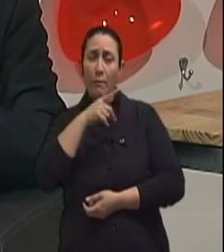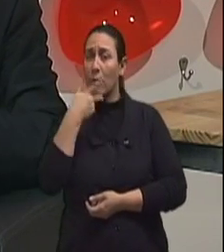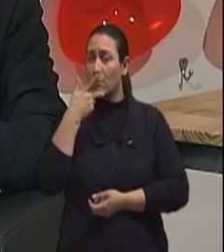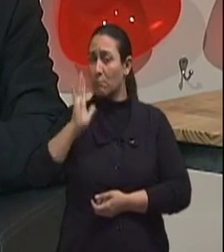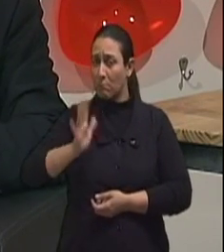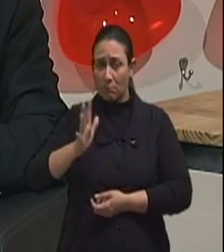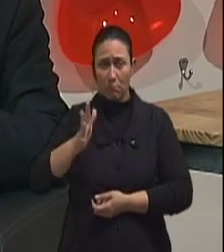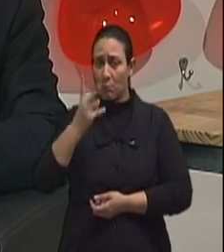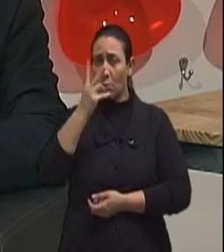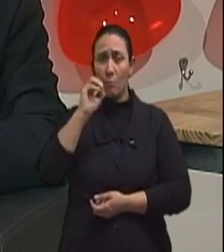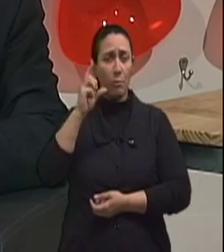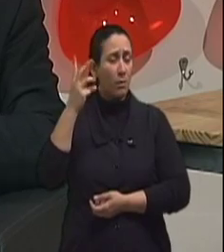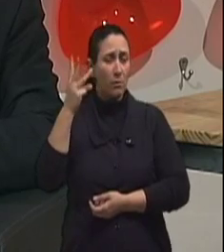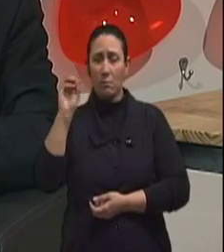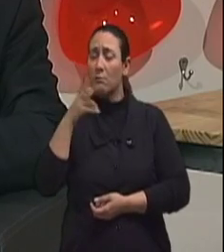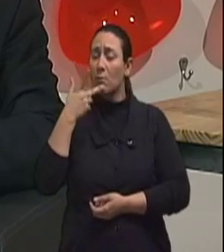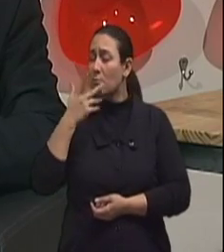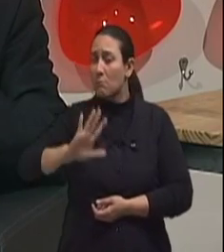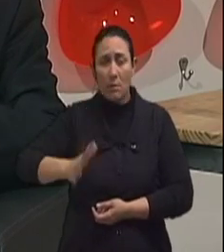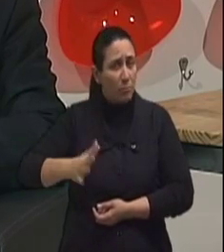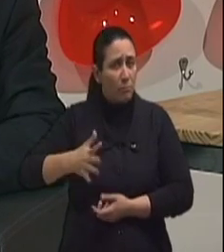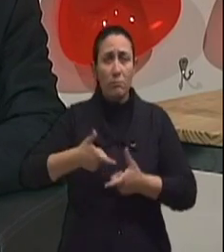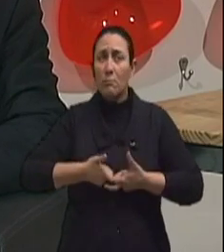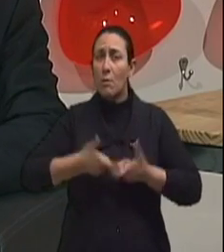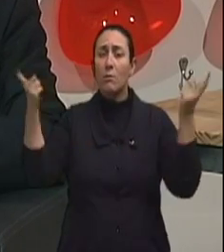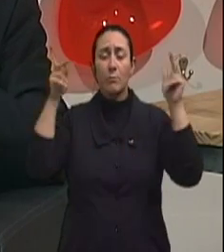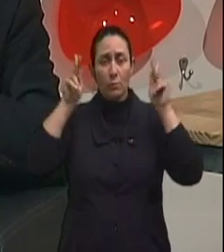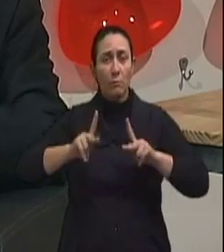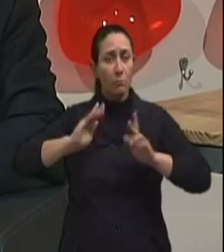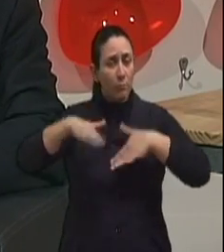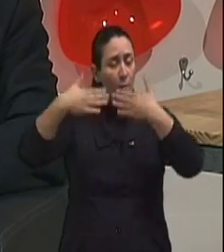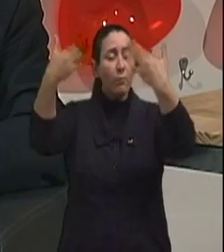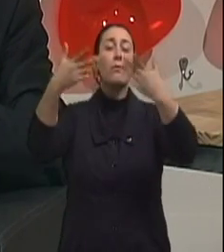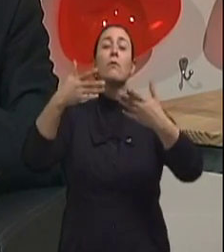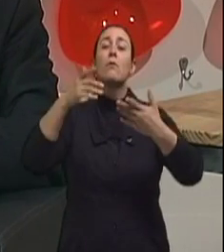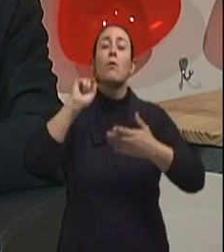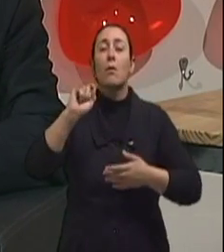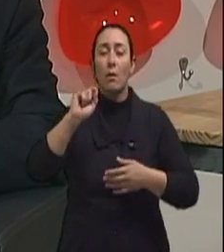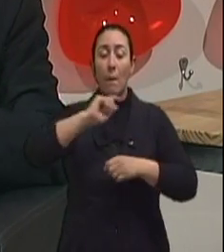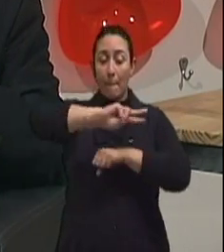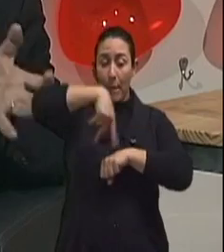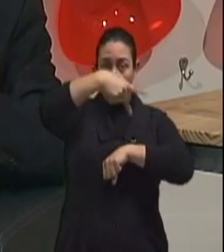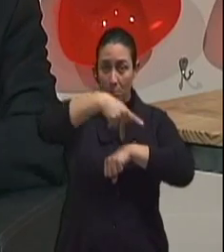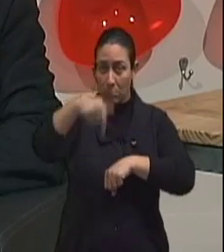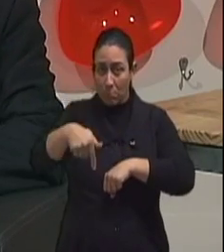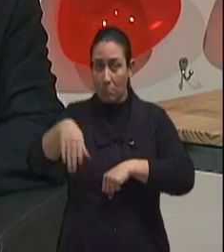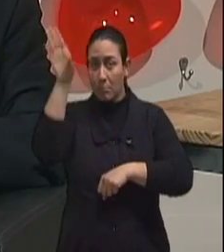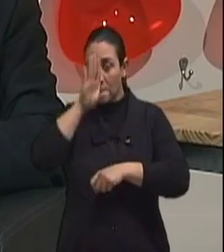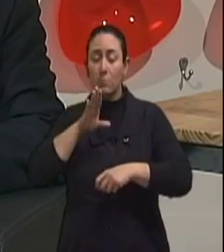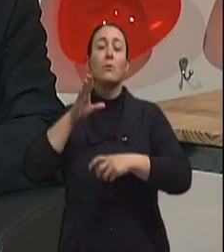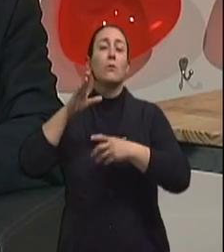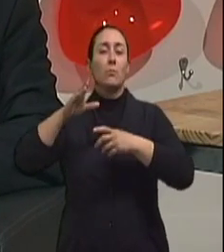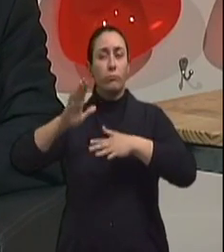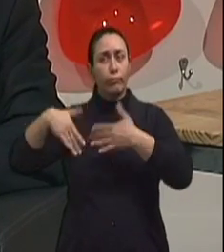população vai ser em países em desenvolvimento como o nosso. Então, a maior parte dos casos vão se dar em países em desenvolvimento e não nos